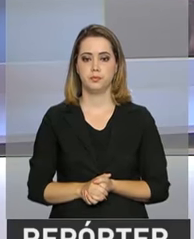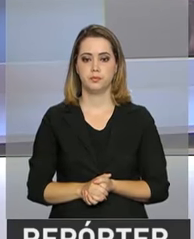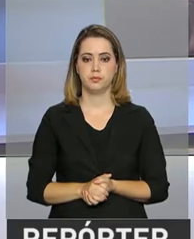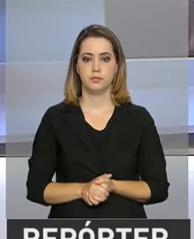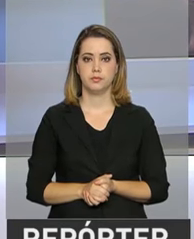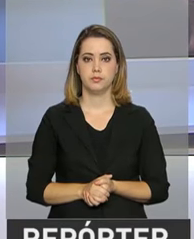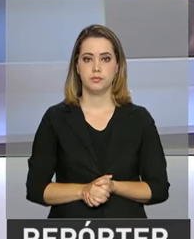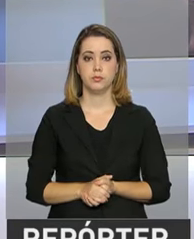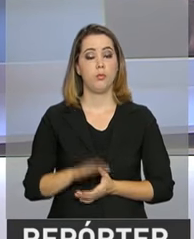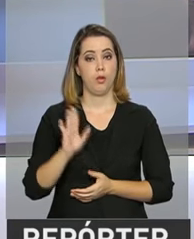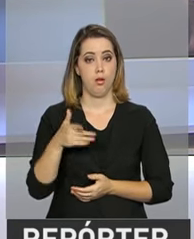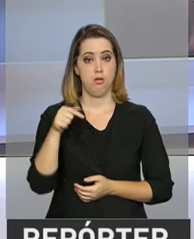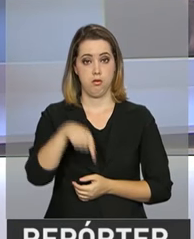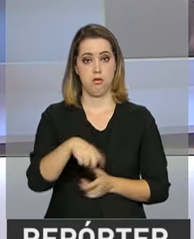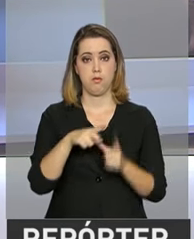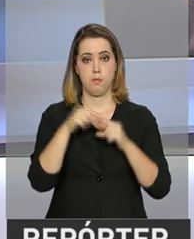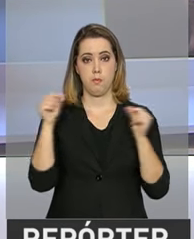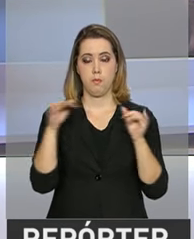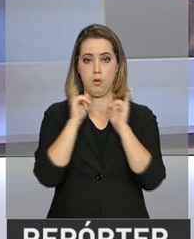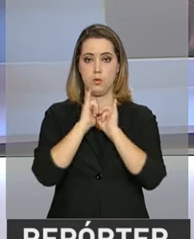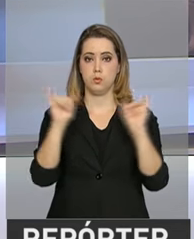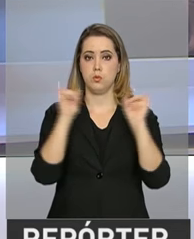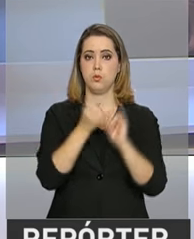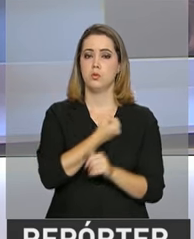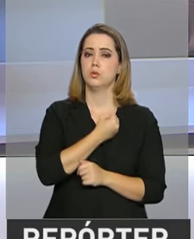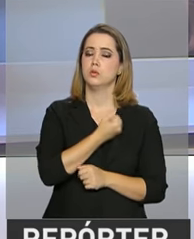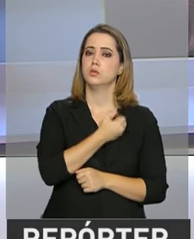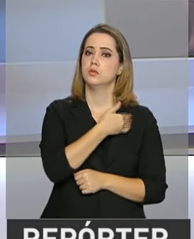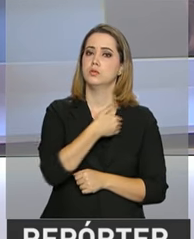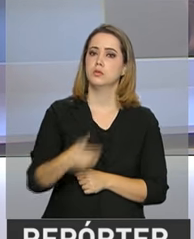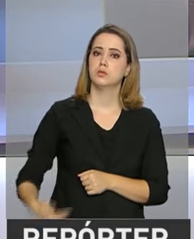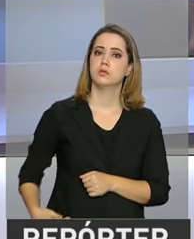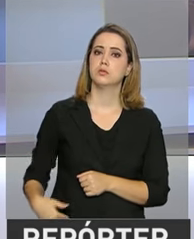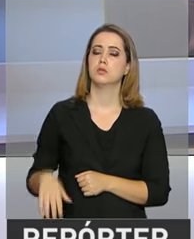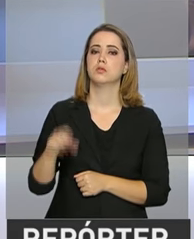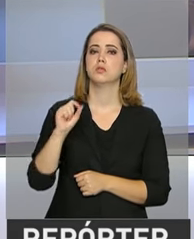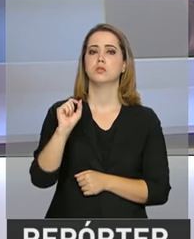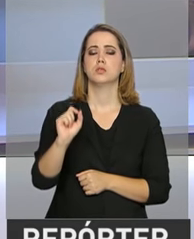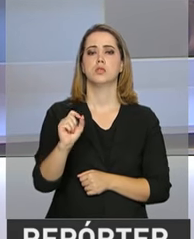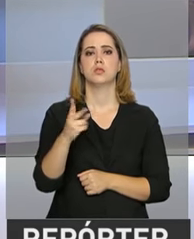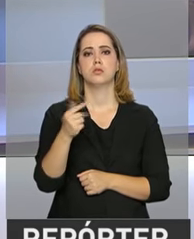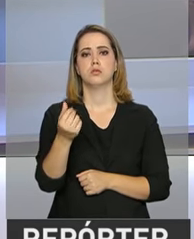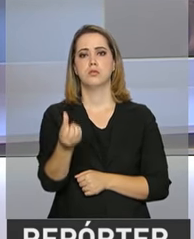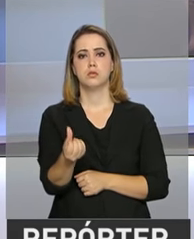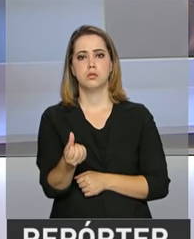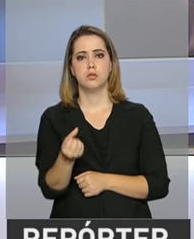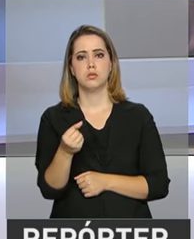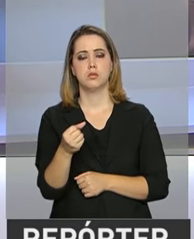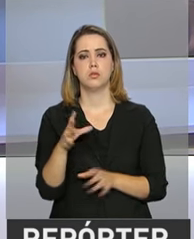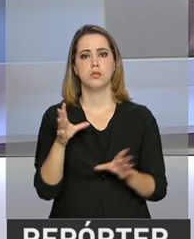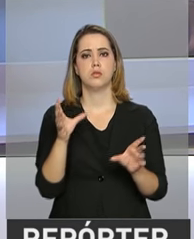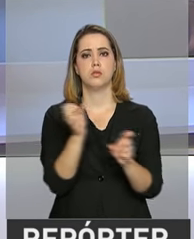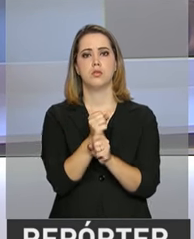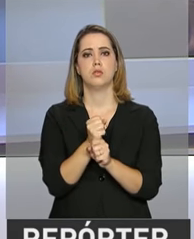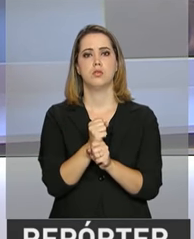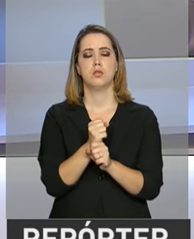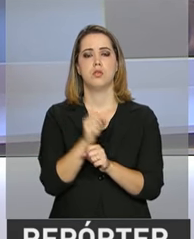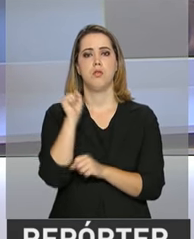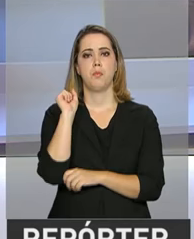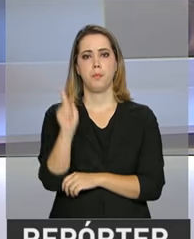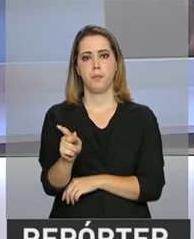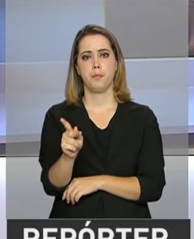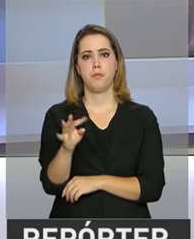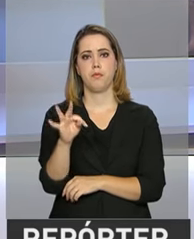E agora há pouco, em Brasília, foram divulgados números do governo central em 2016. A conta inclui Previdência,